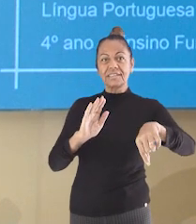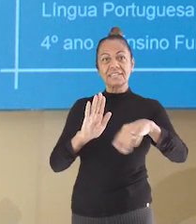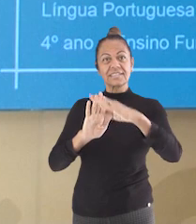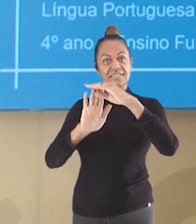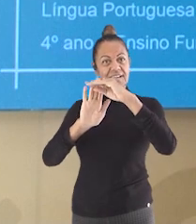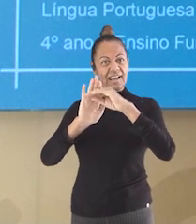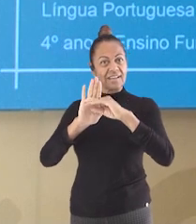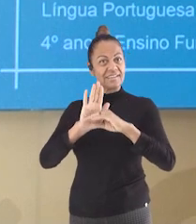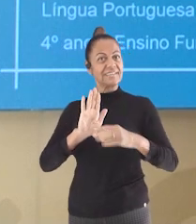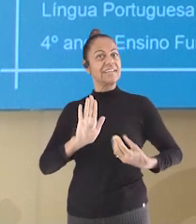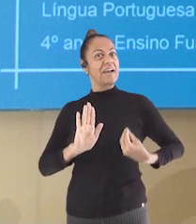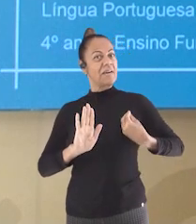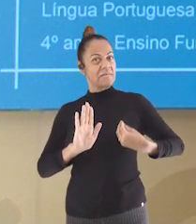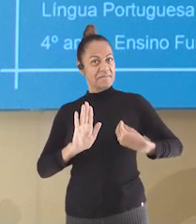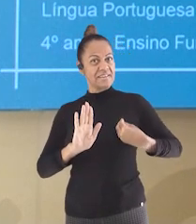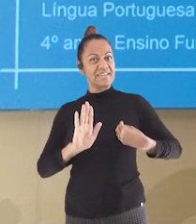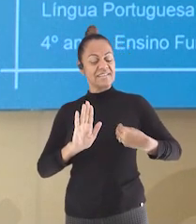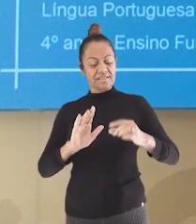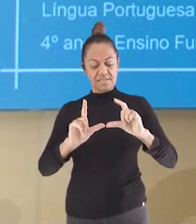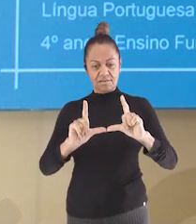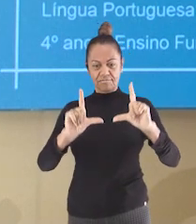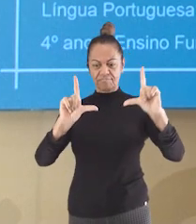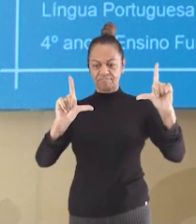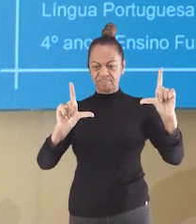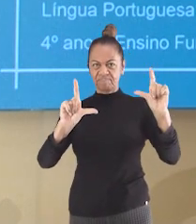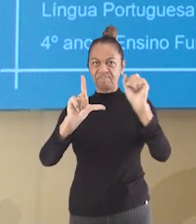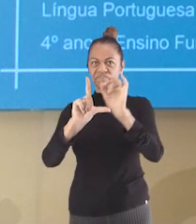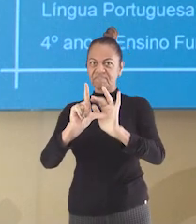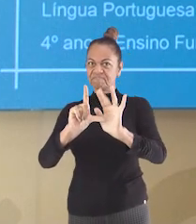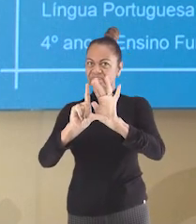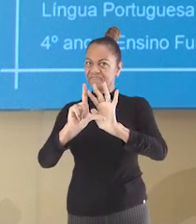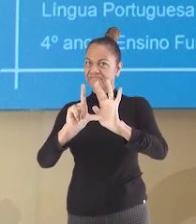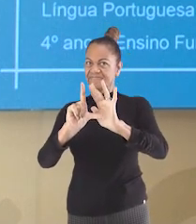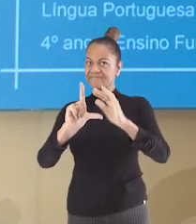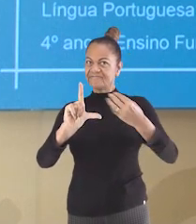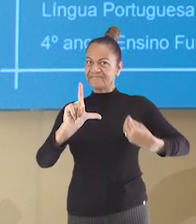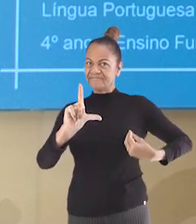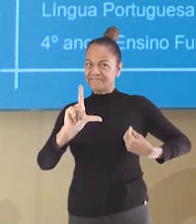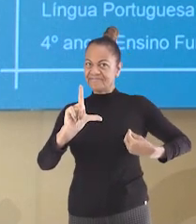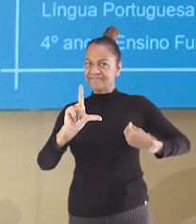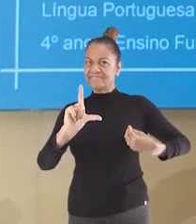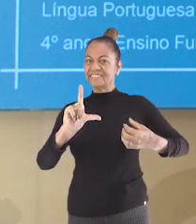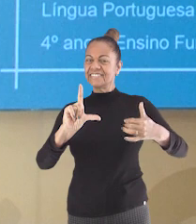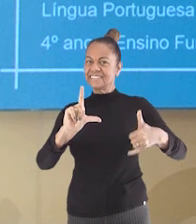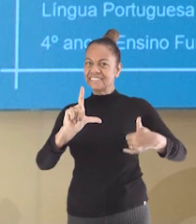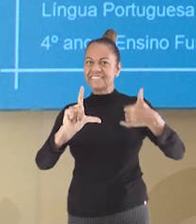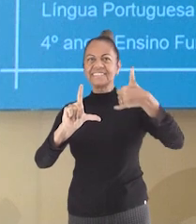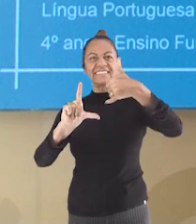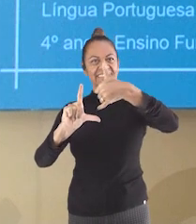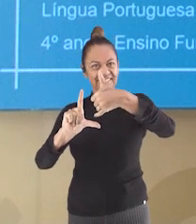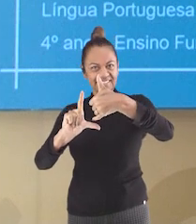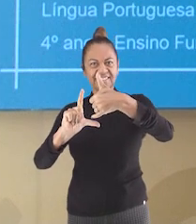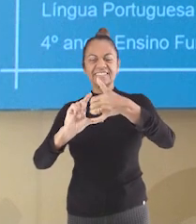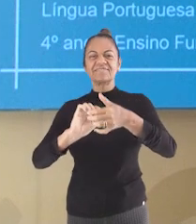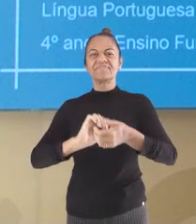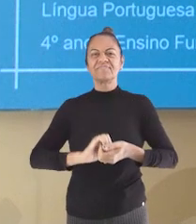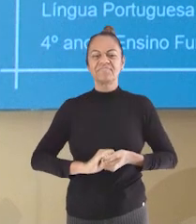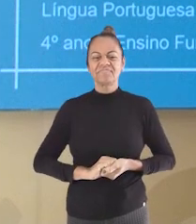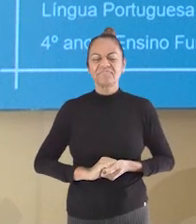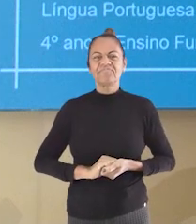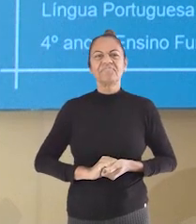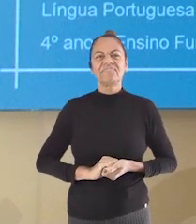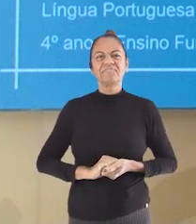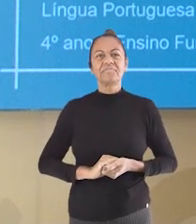presença. É só apontar a câmera do celular para o QR Code que está aparecendo na tela, preencher o formulário e